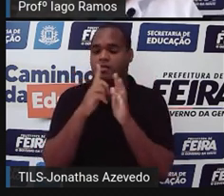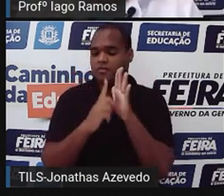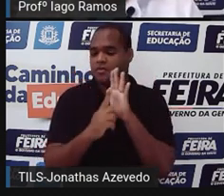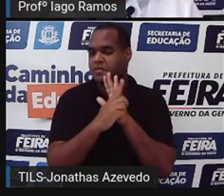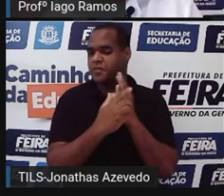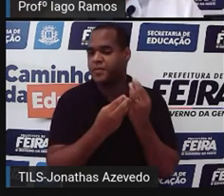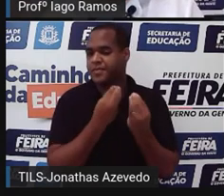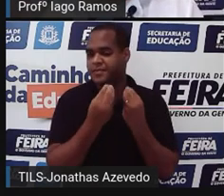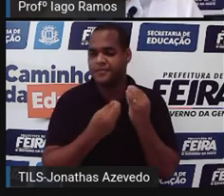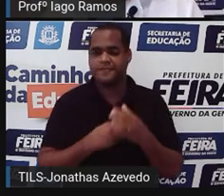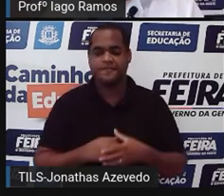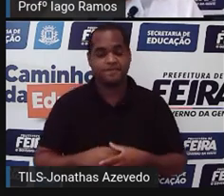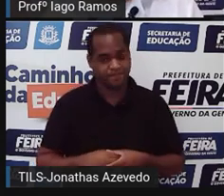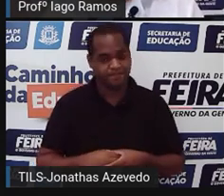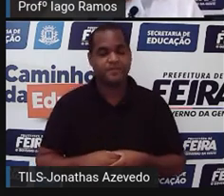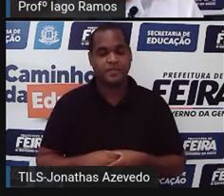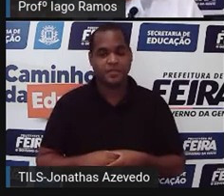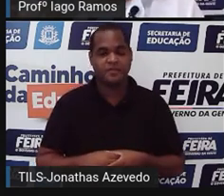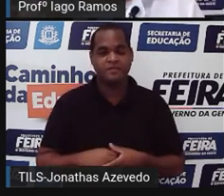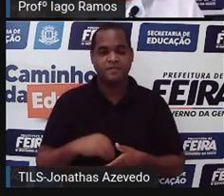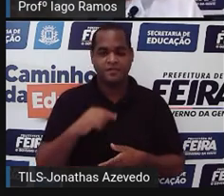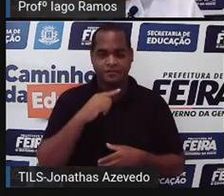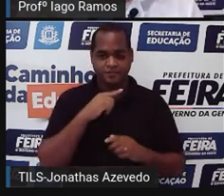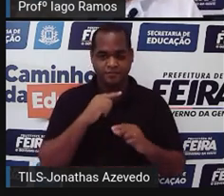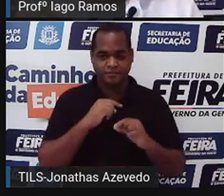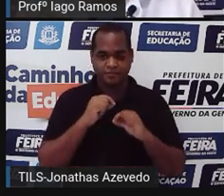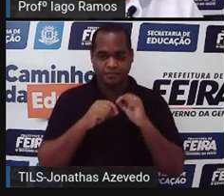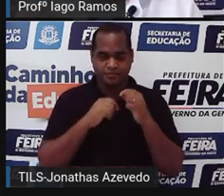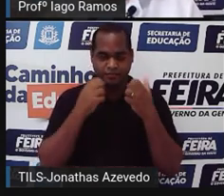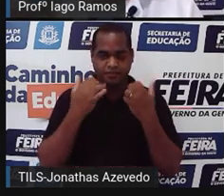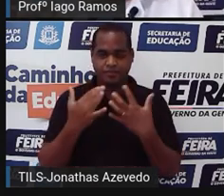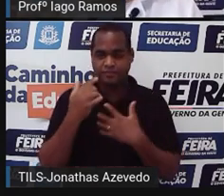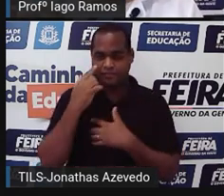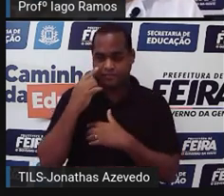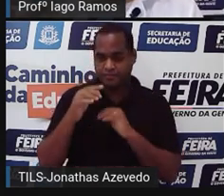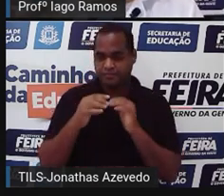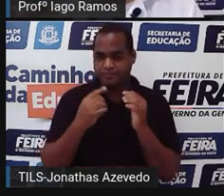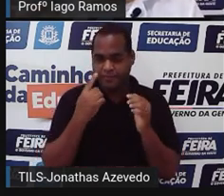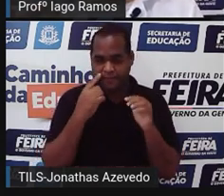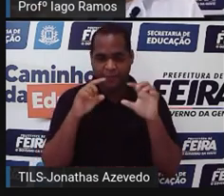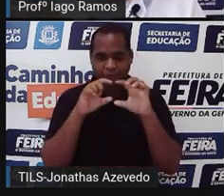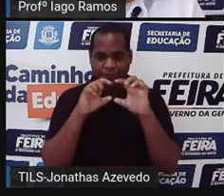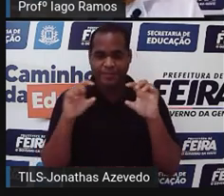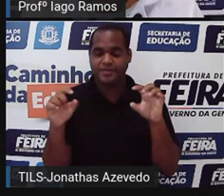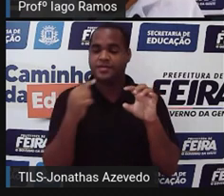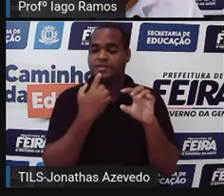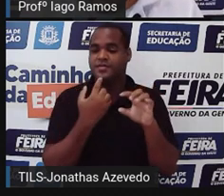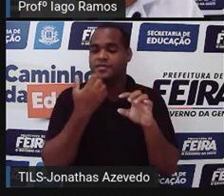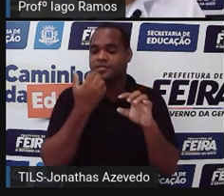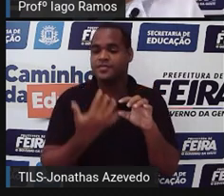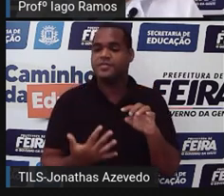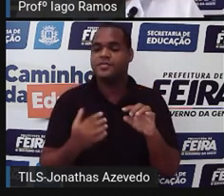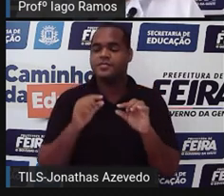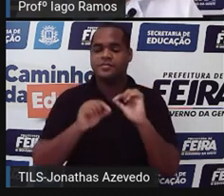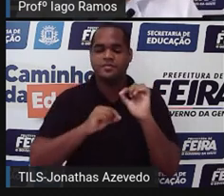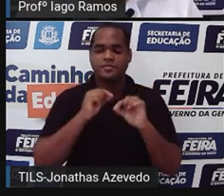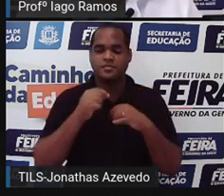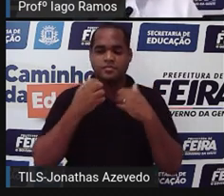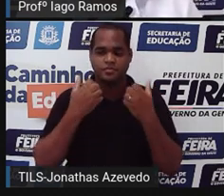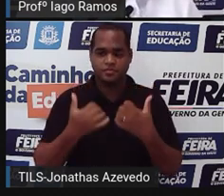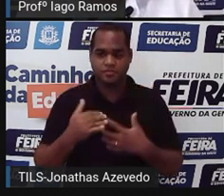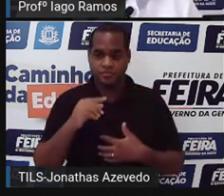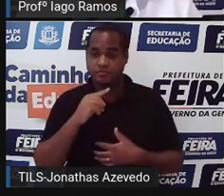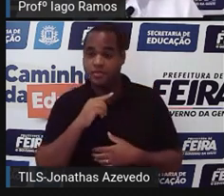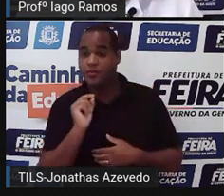Então, quando a gente começa a ler pelo título, o título já está dizendo do que trata o